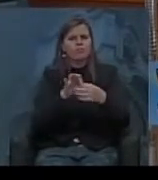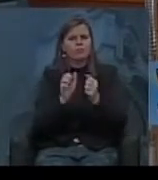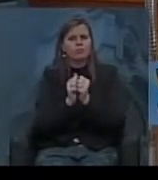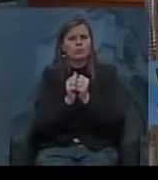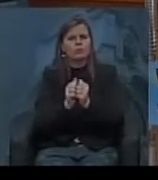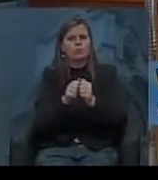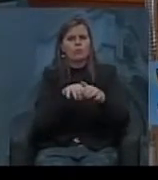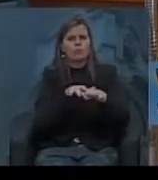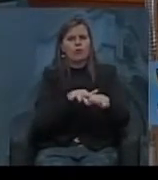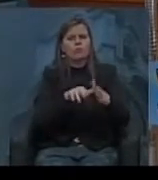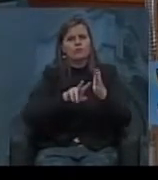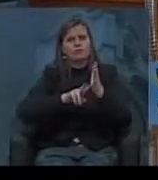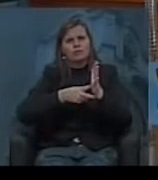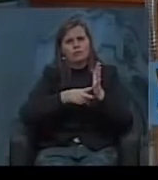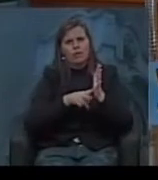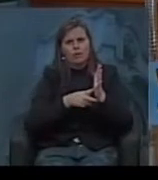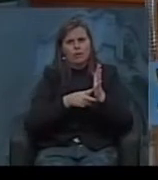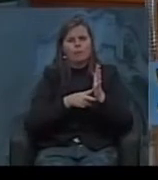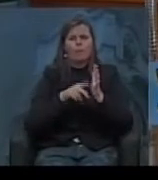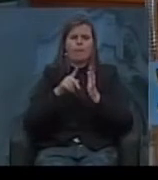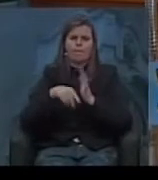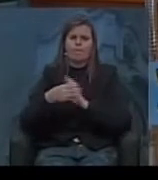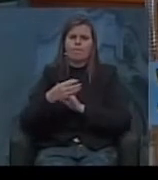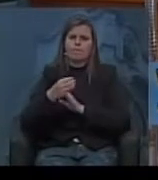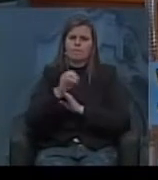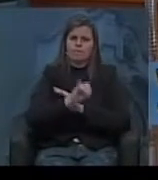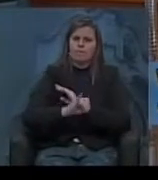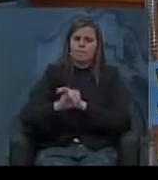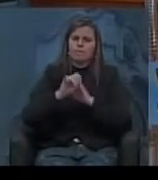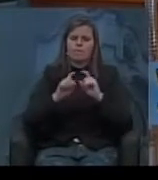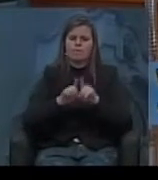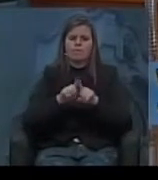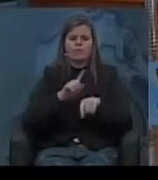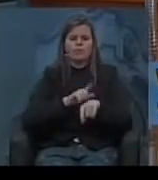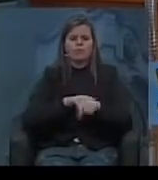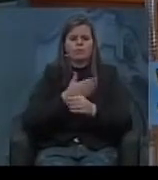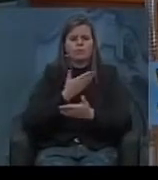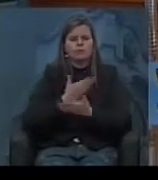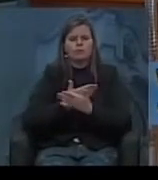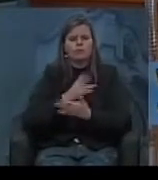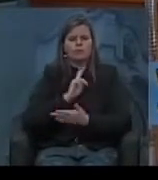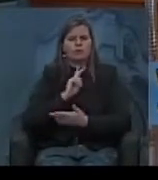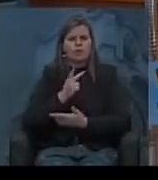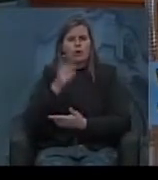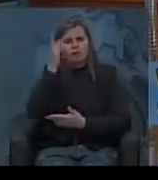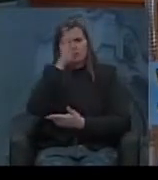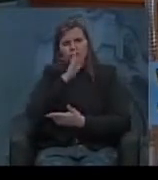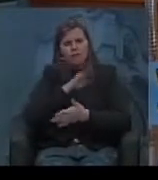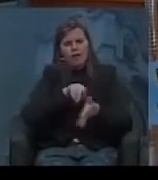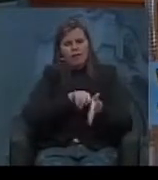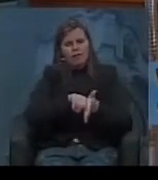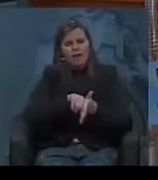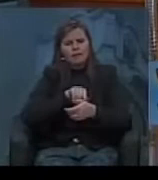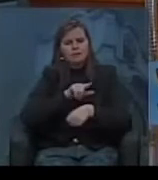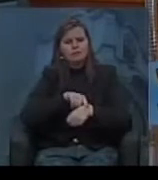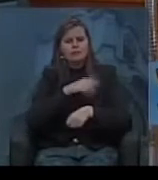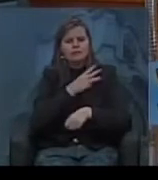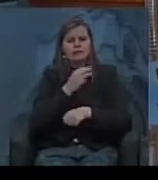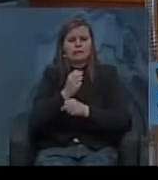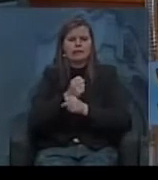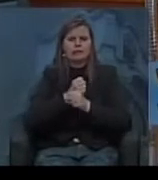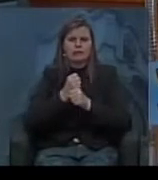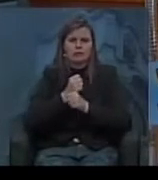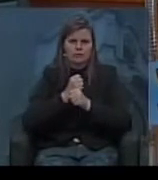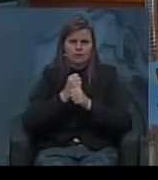movimento sindical por direitos e eu acho que isso é fundamental também quando a gente estuda a história do Brasil essa análise desse período de 30 anos de amplas